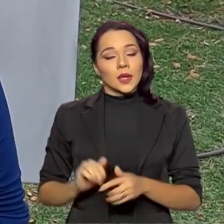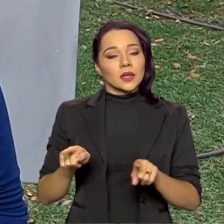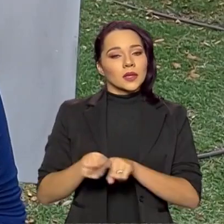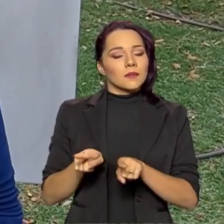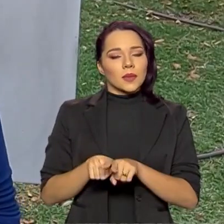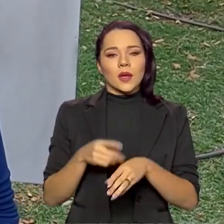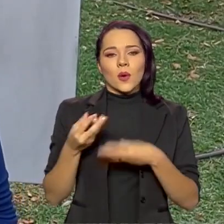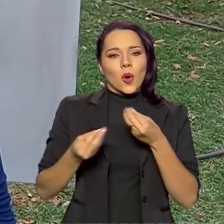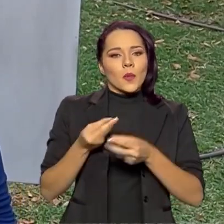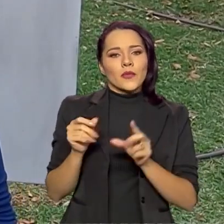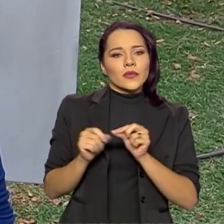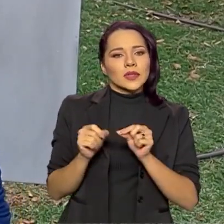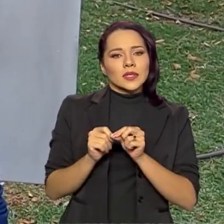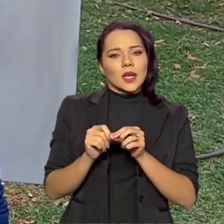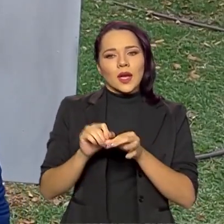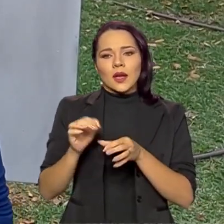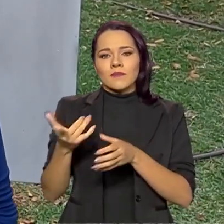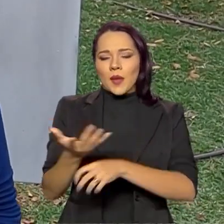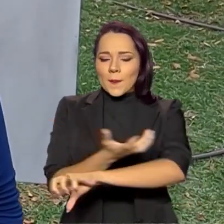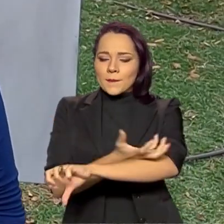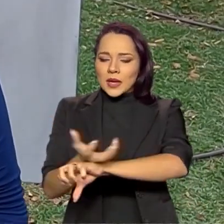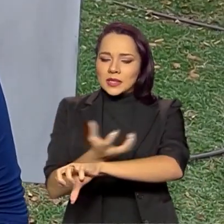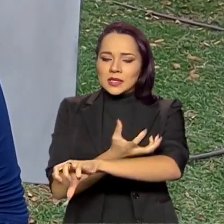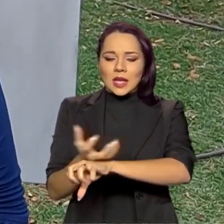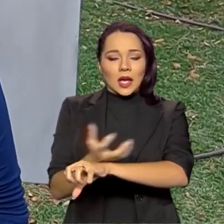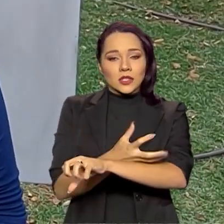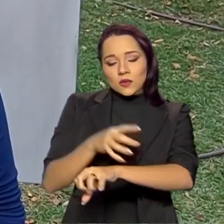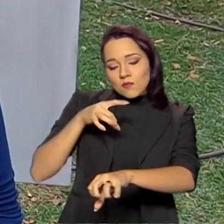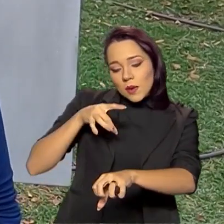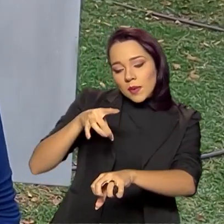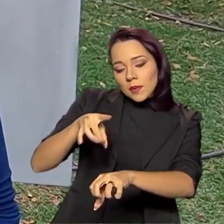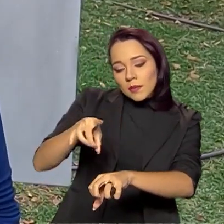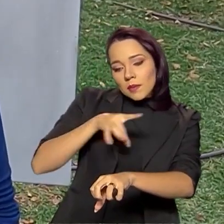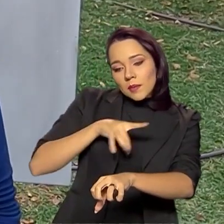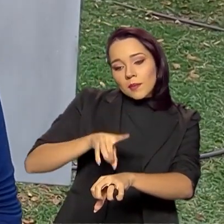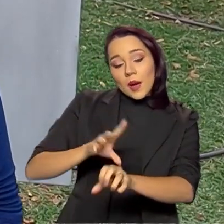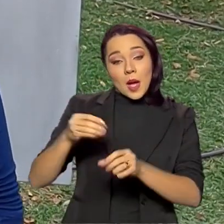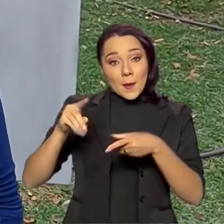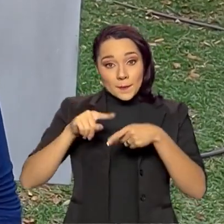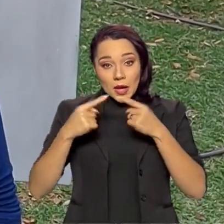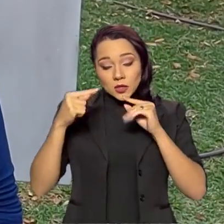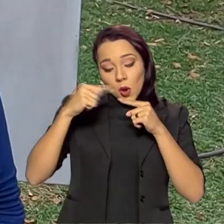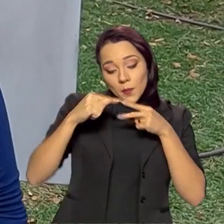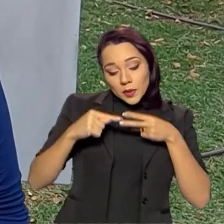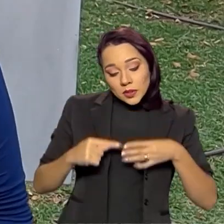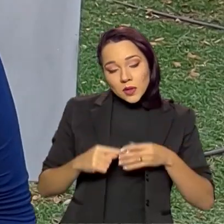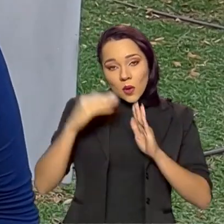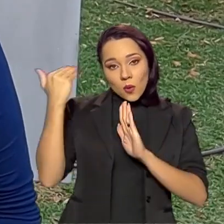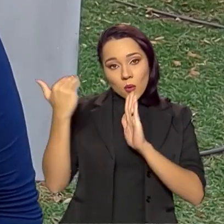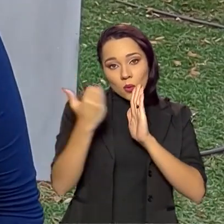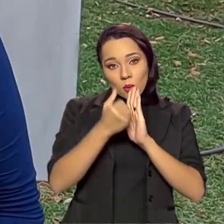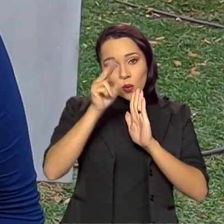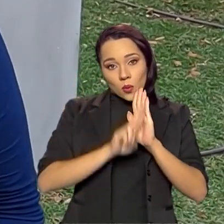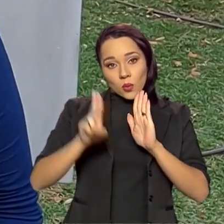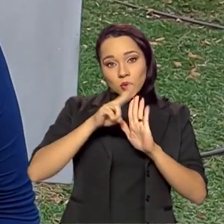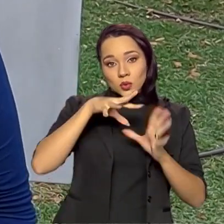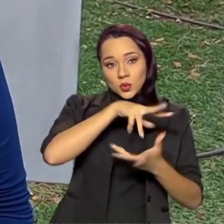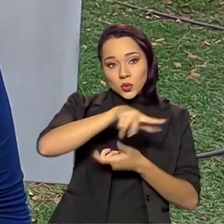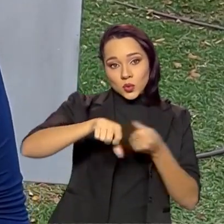realizar a introdução de pastagens cultivadas dentro dos critérios de uso sustentável,